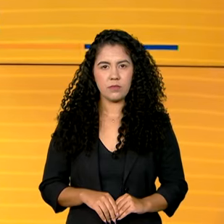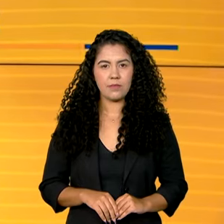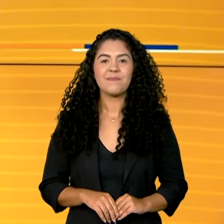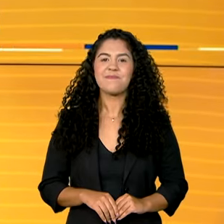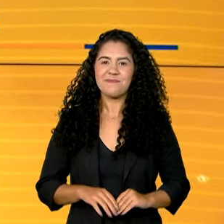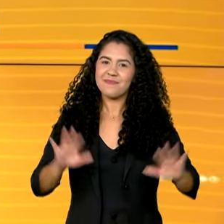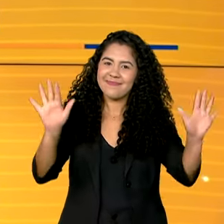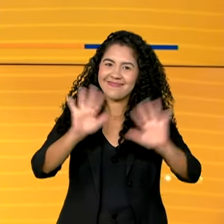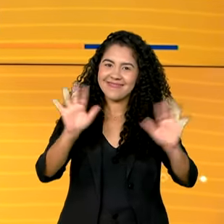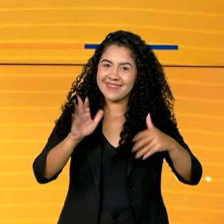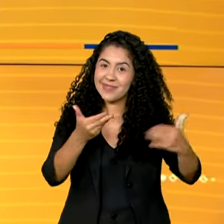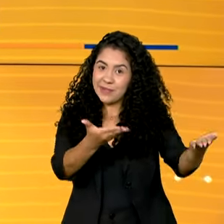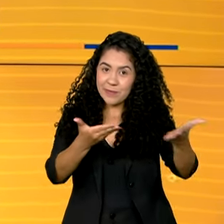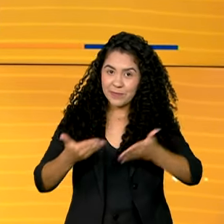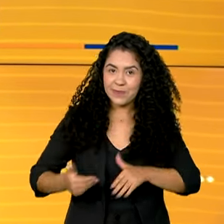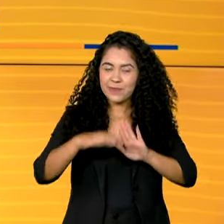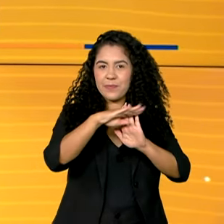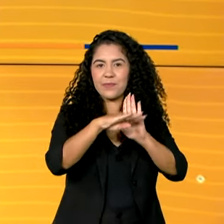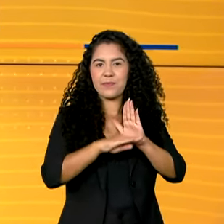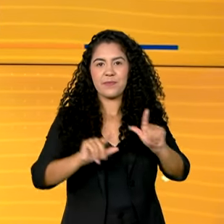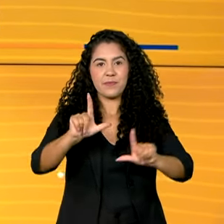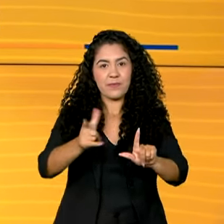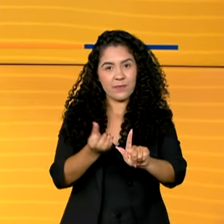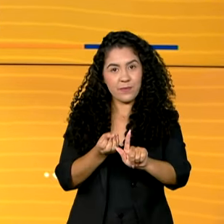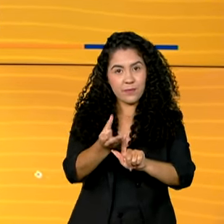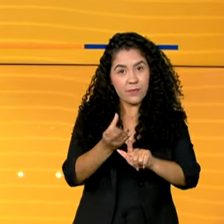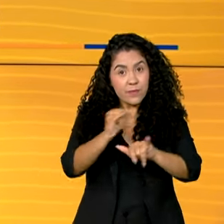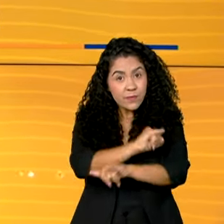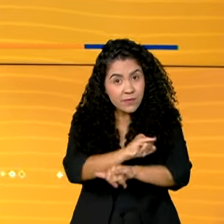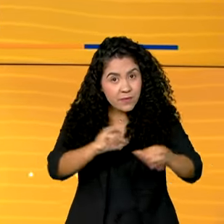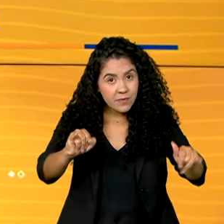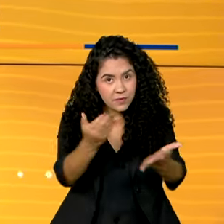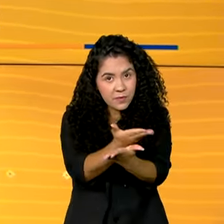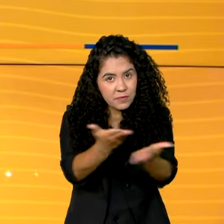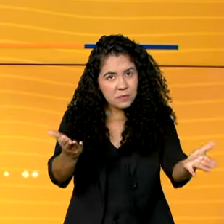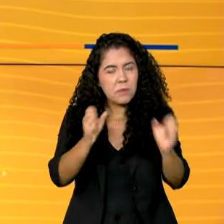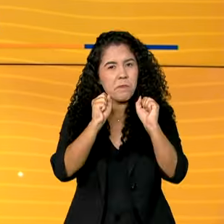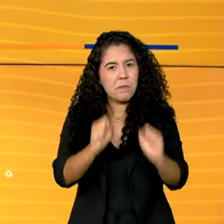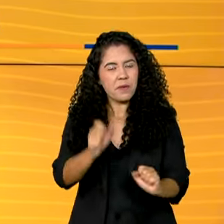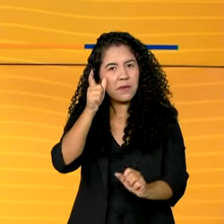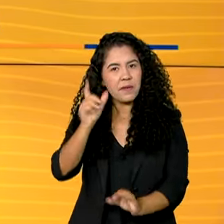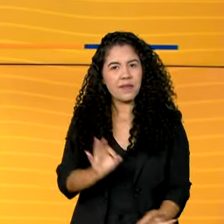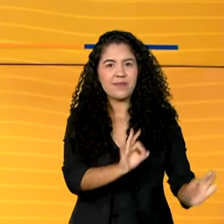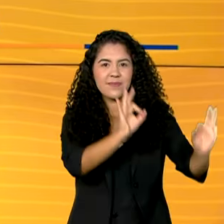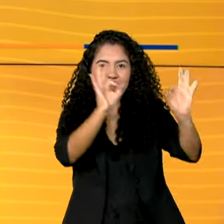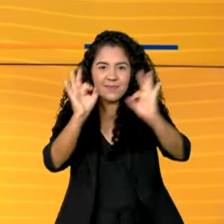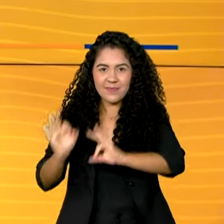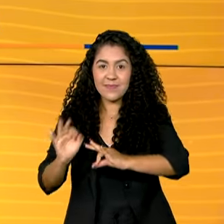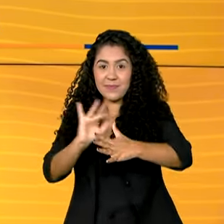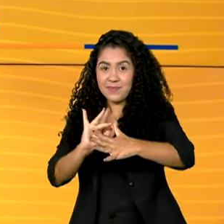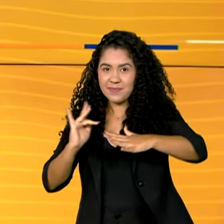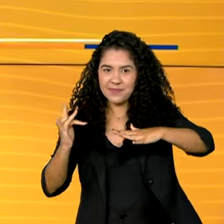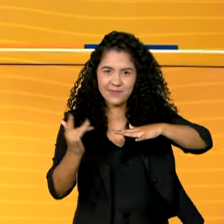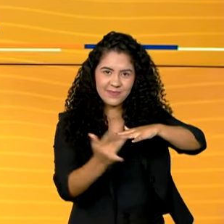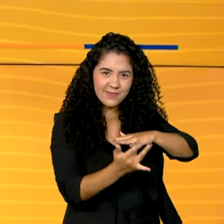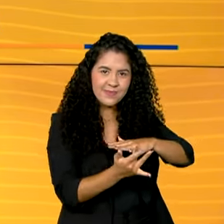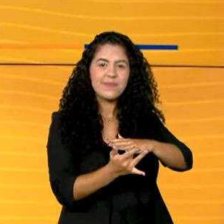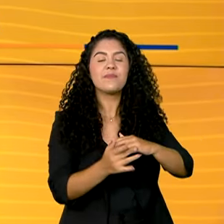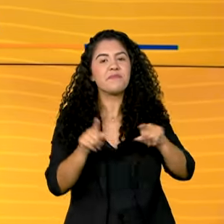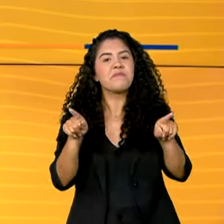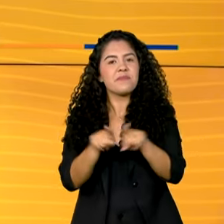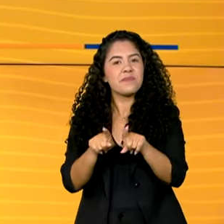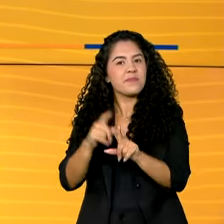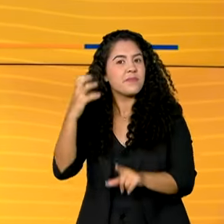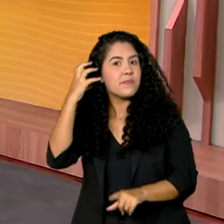Olá, seja muito bem-vindo ao canal GOV. Lembrando que você pode nos acompanhar também ao vivo pelas redes sociais e